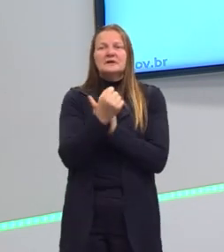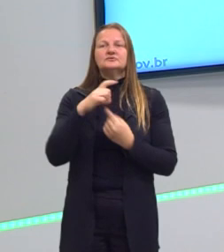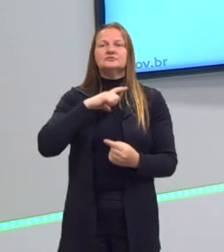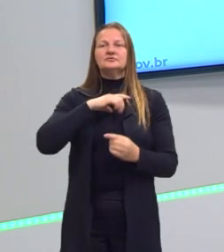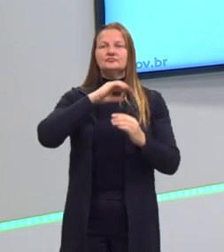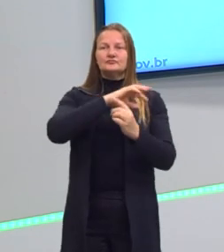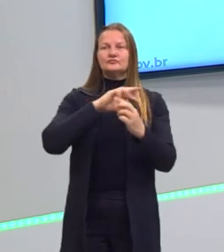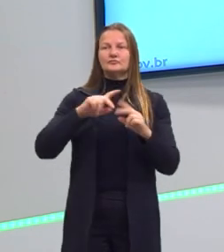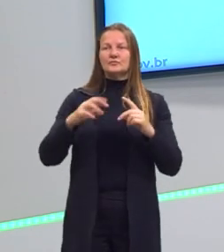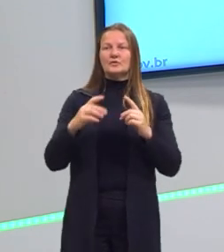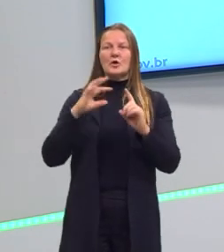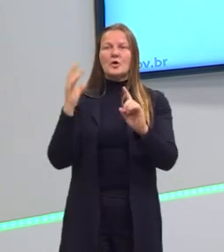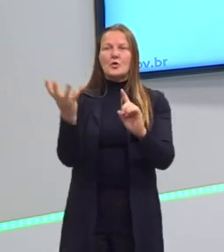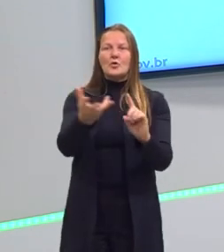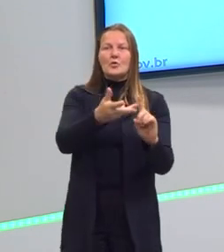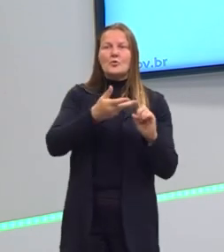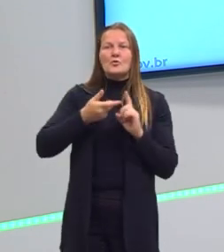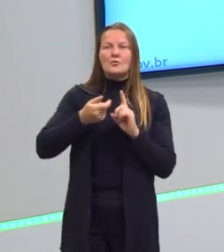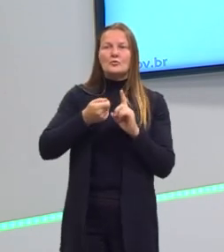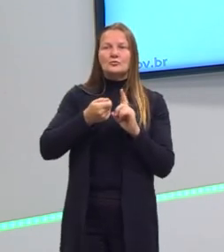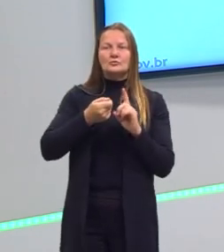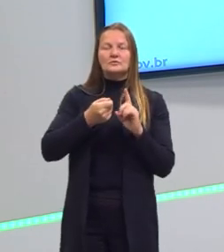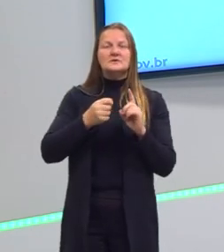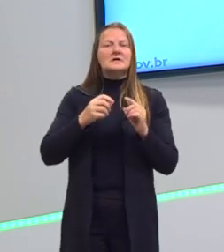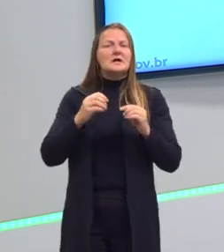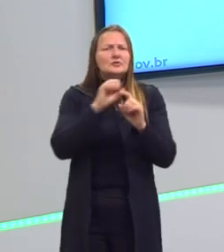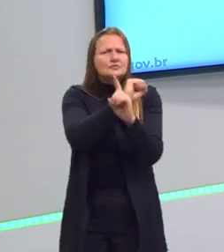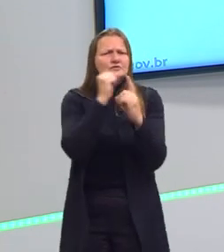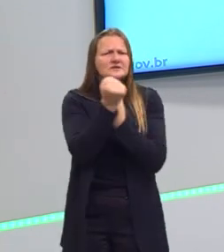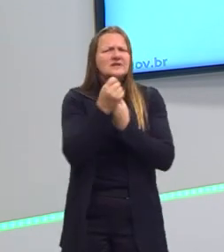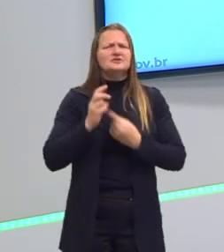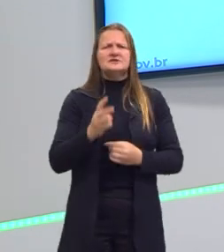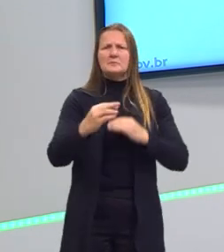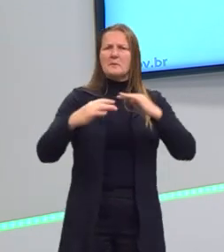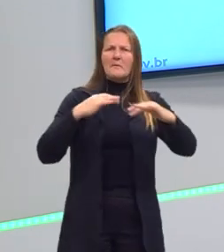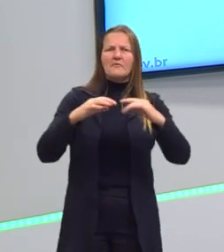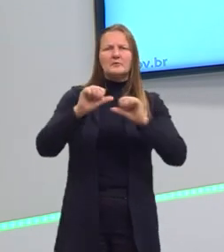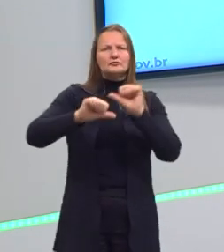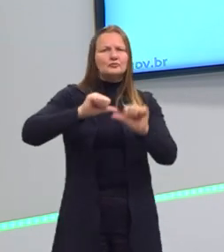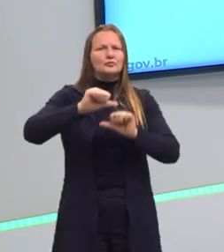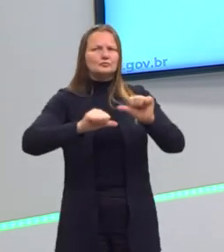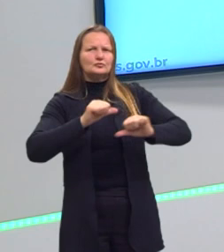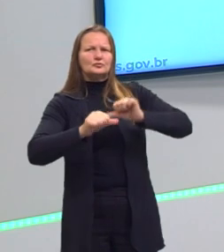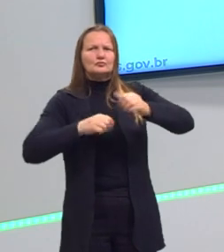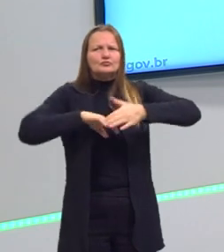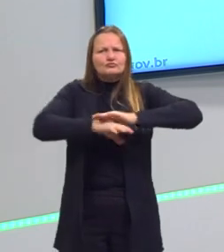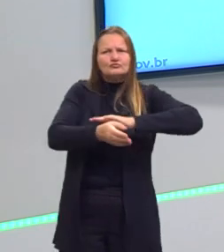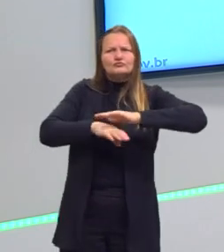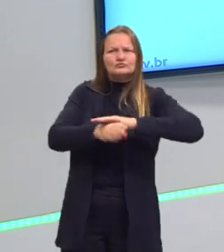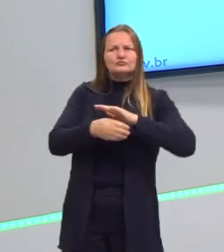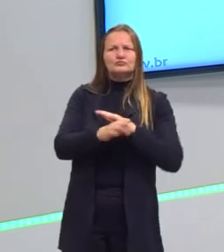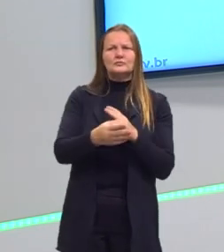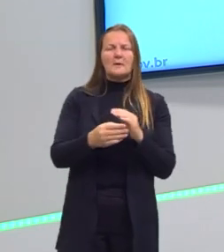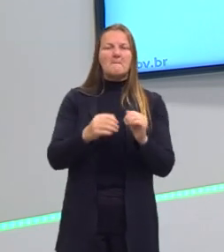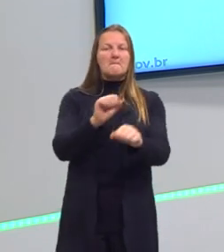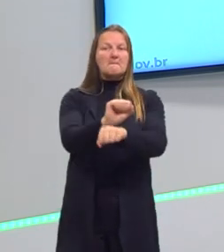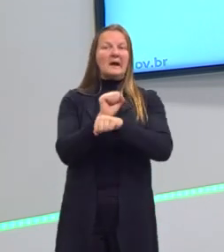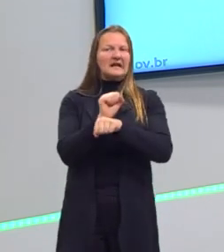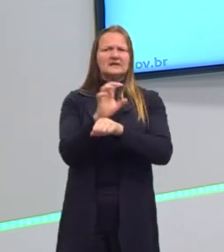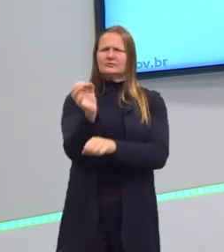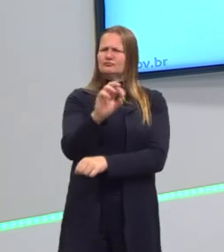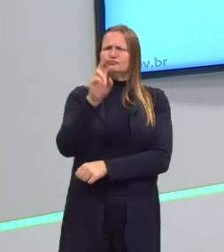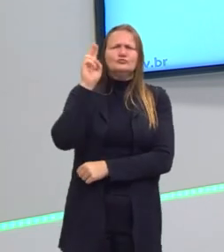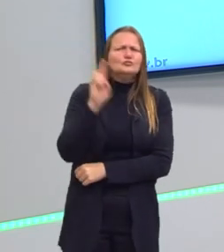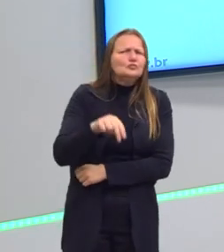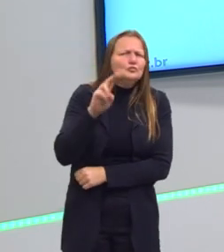dialético. A sociedade está em constante movimento. Não vamos pensar que tem-se a impressão que ela está parada, mas ela